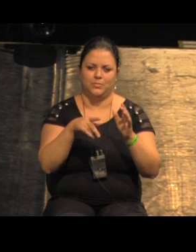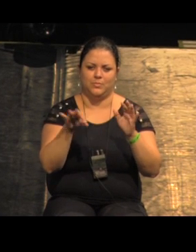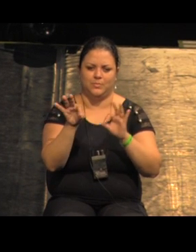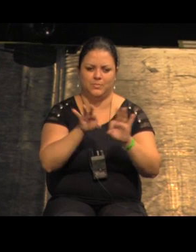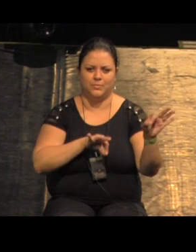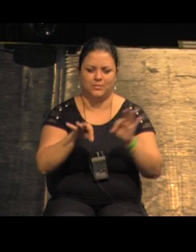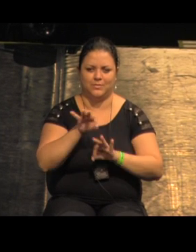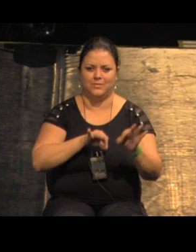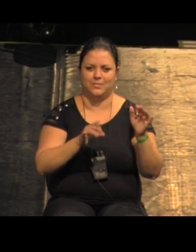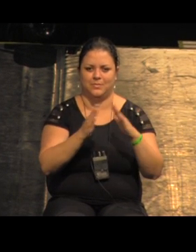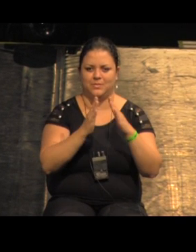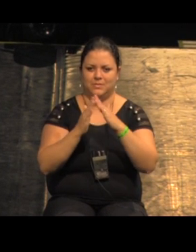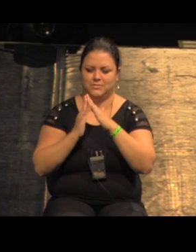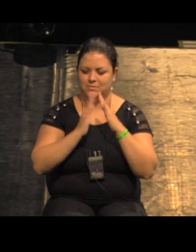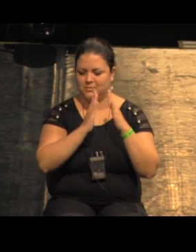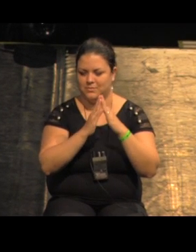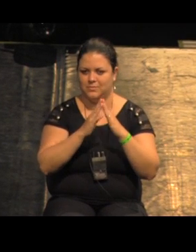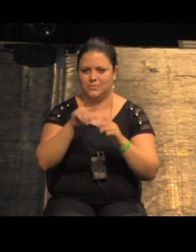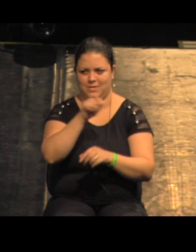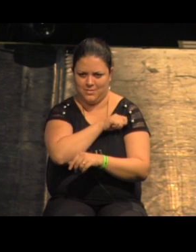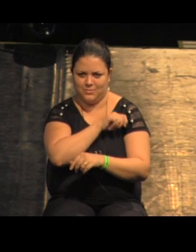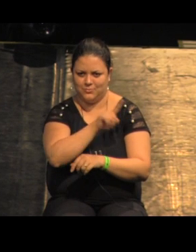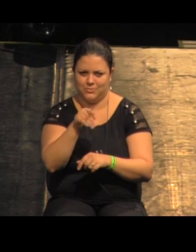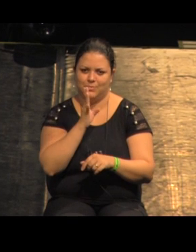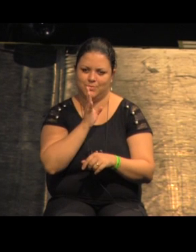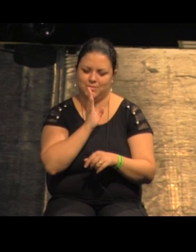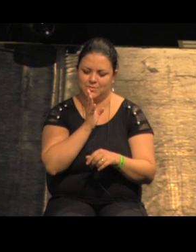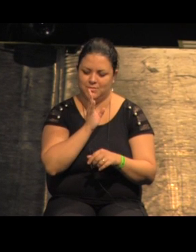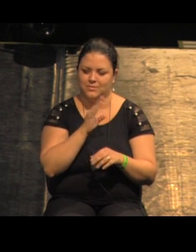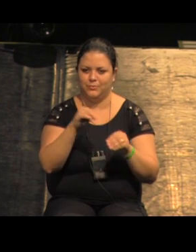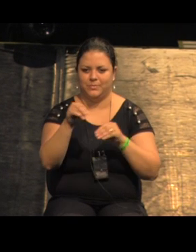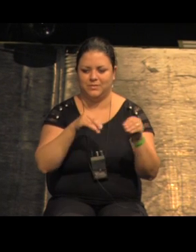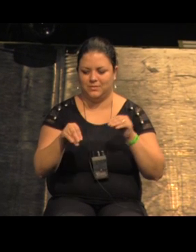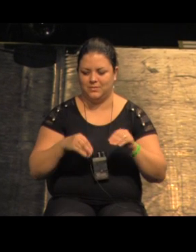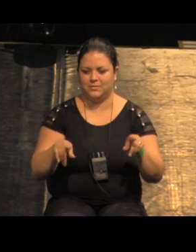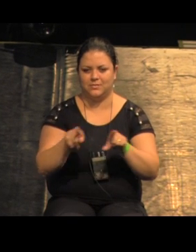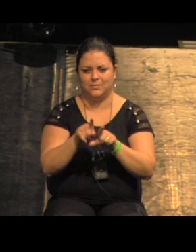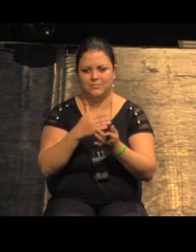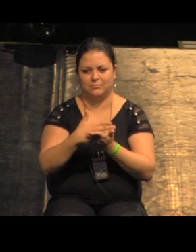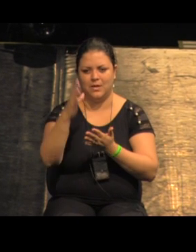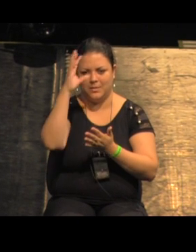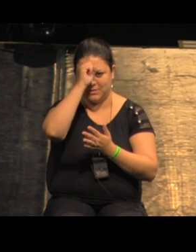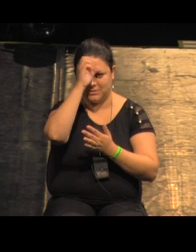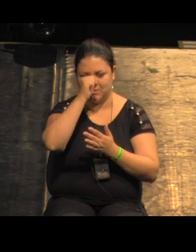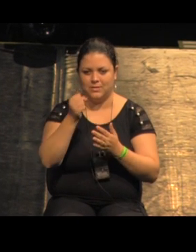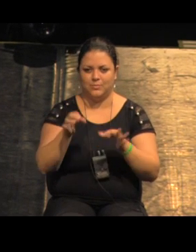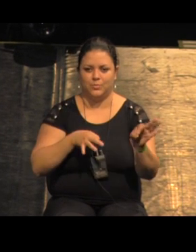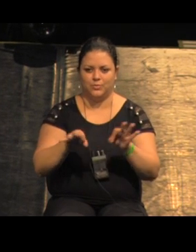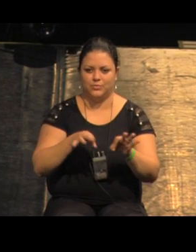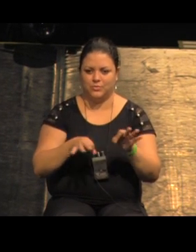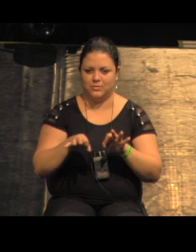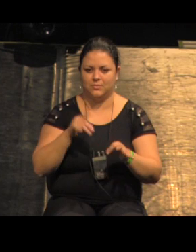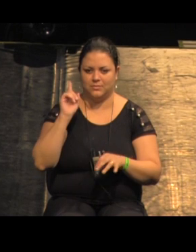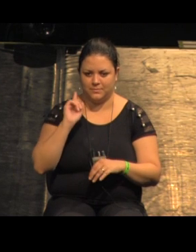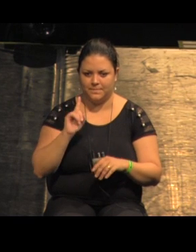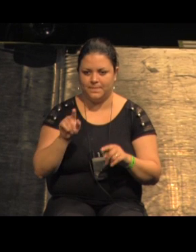os alunos já estão mais do acostumados com isso a mobilidade isso daqui é um aprendizado que veio daquele projeto do Porto a gente